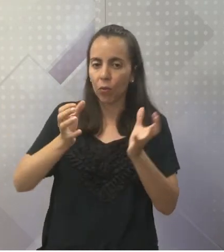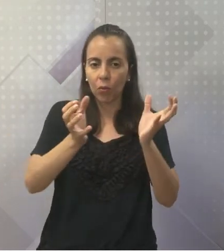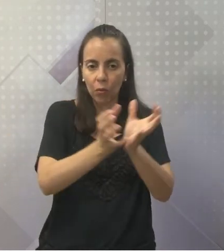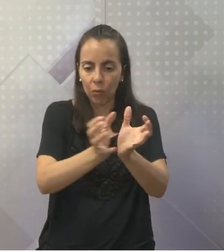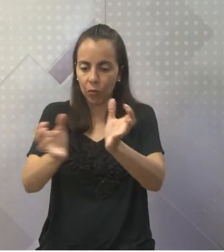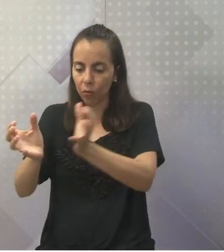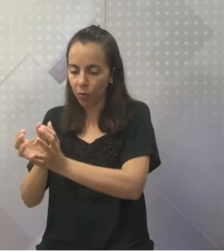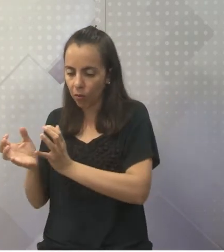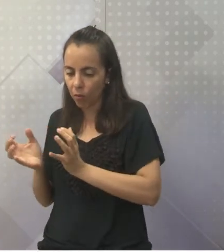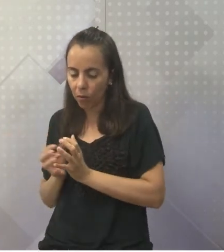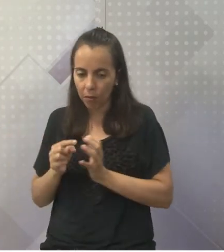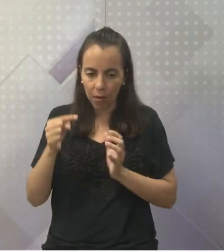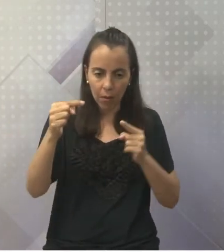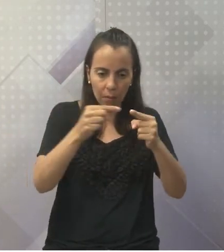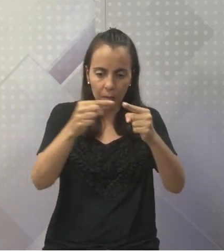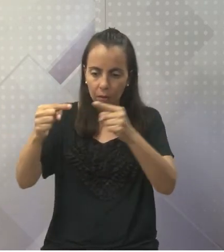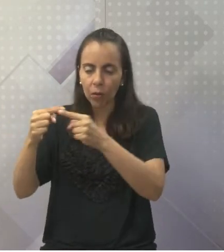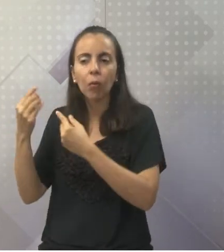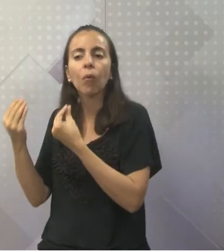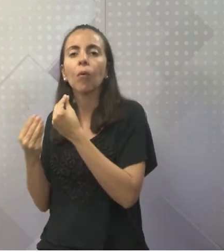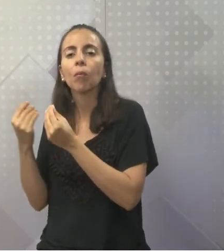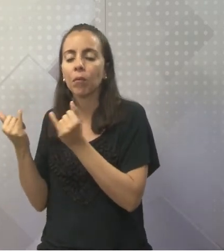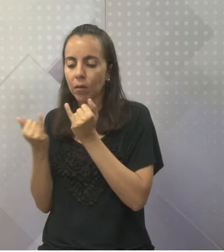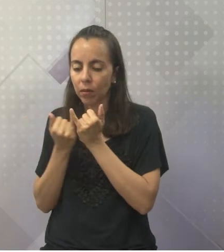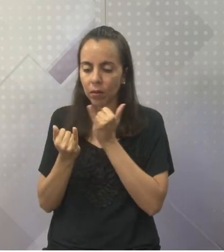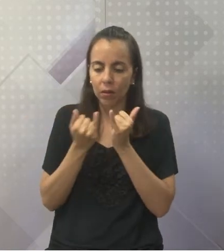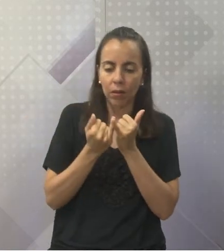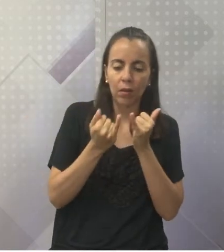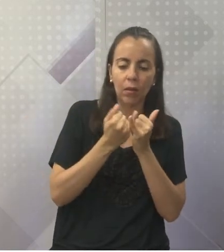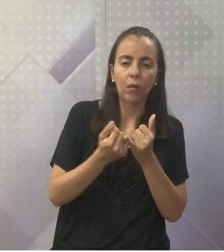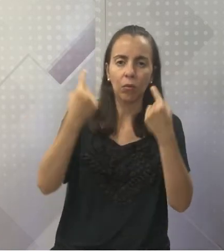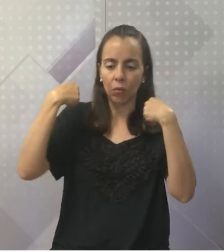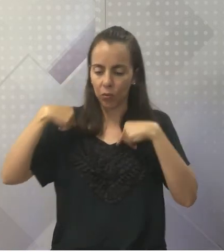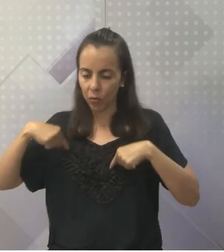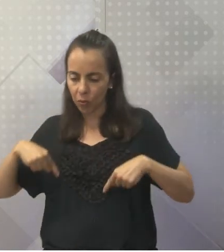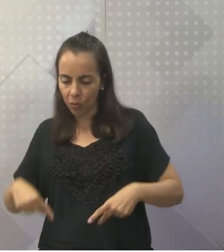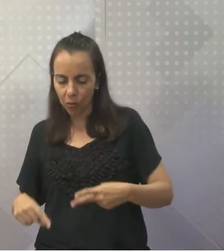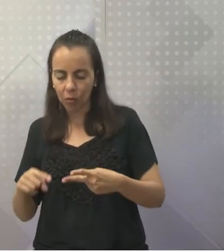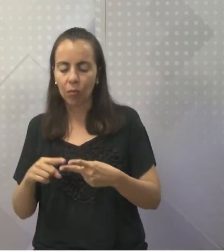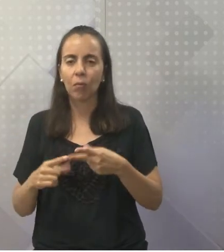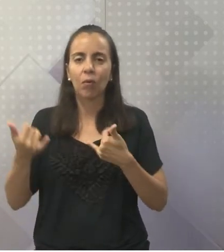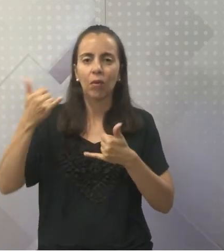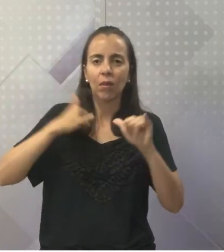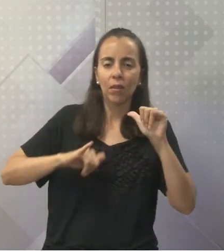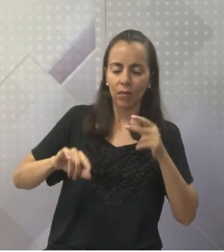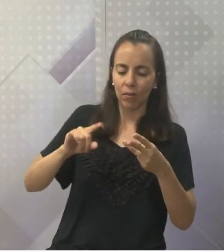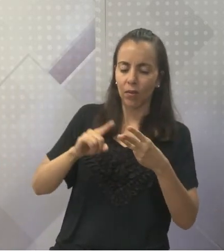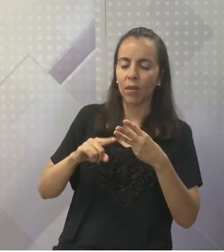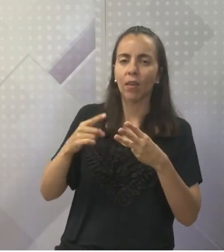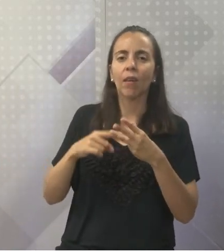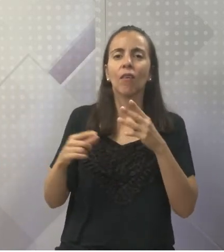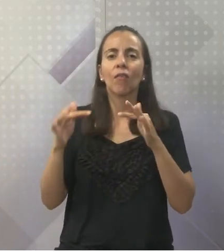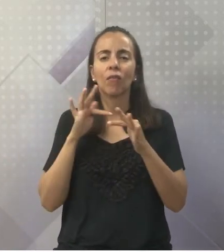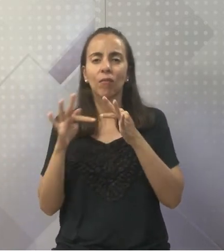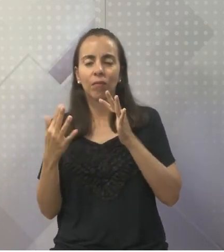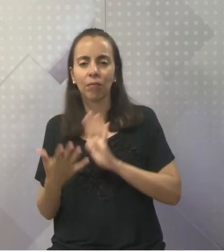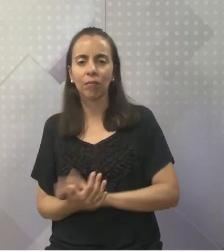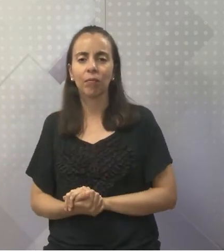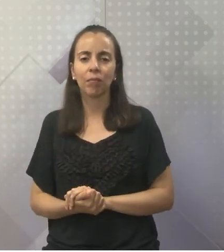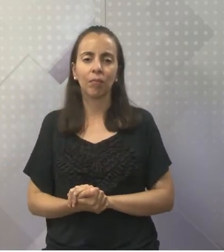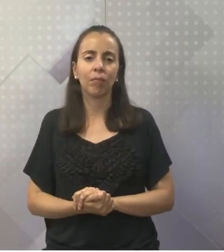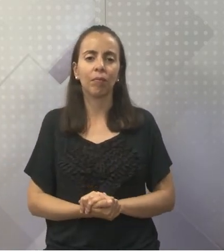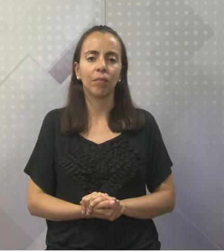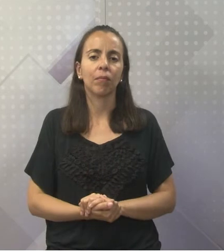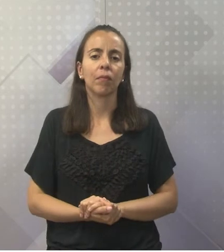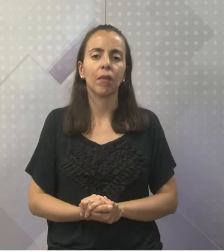semelhanças anatômicas, bioquímicas, fisiológicas, etc. Partindo desse